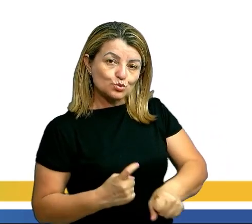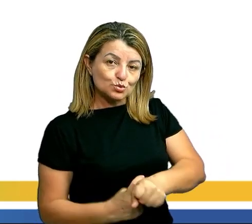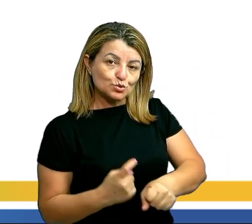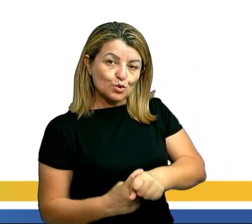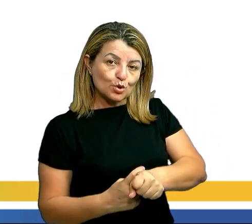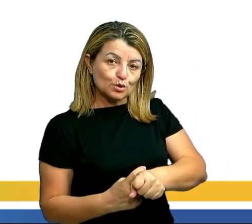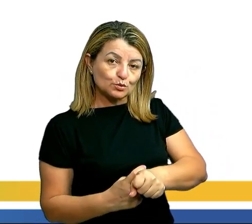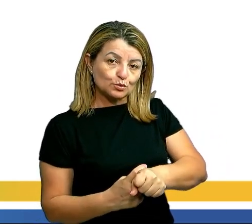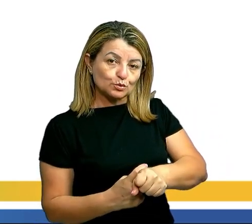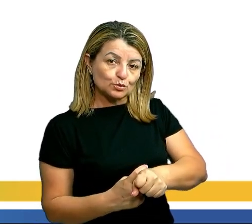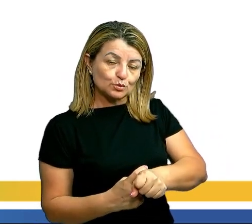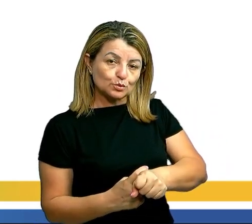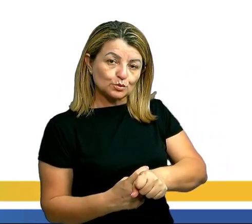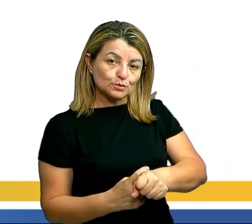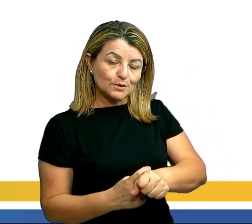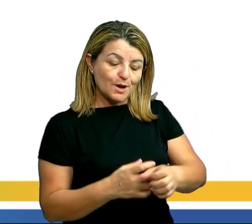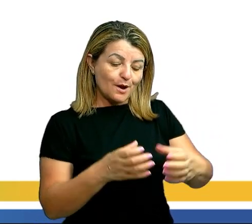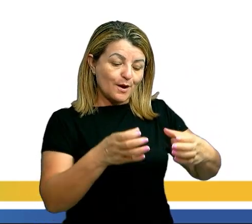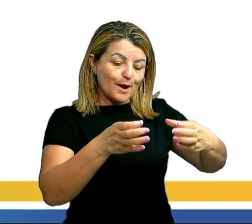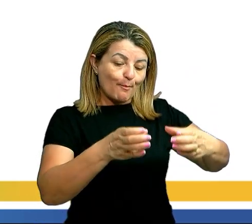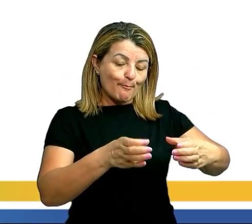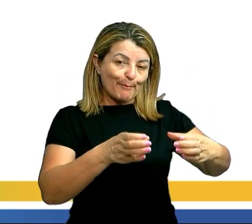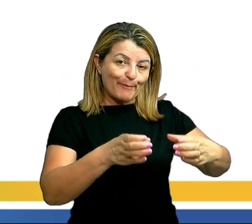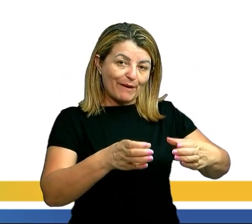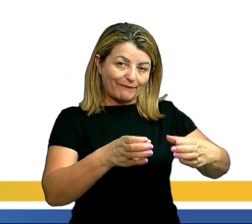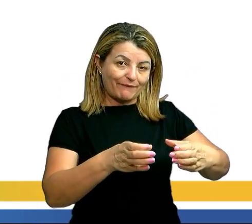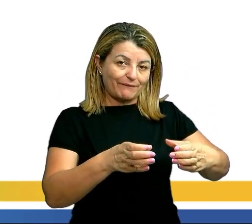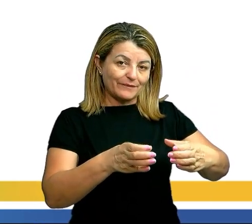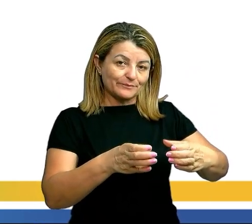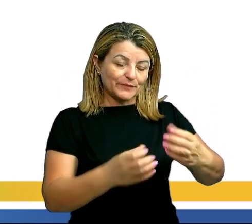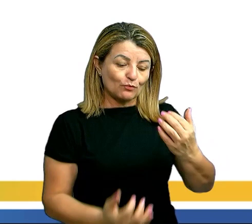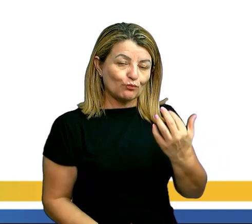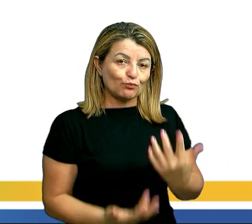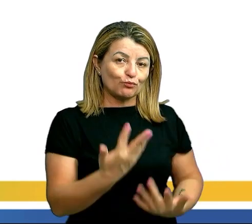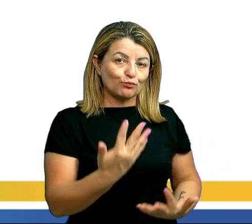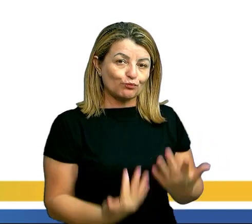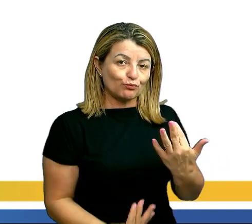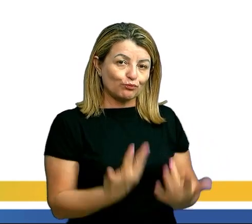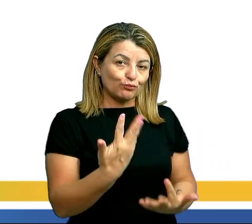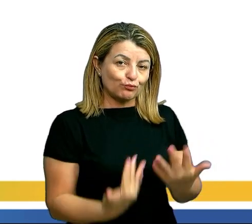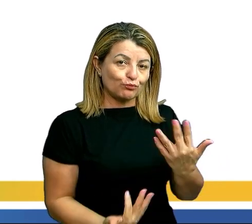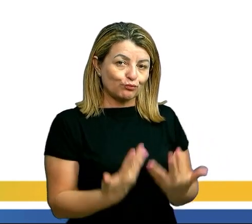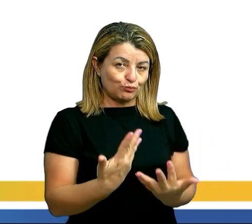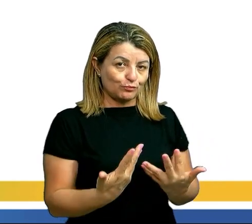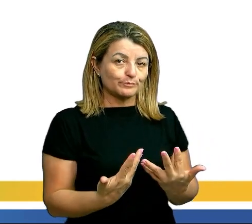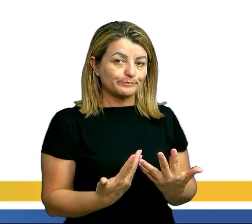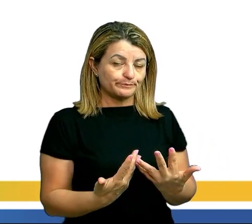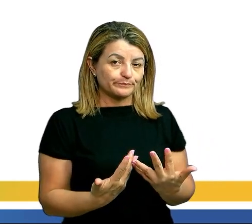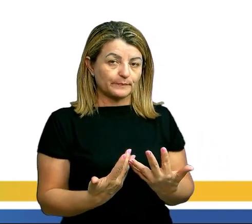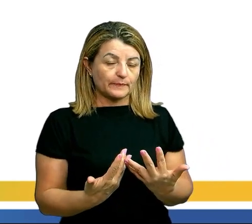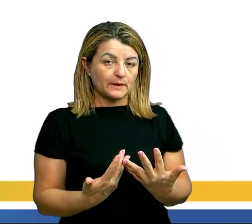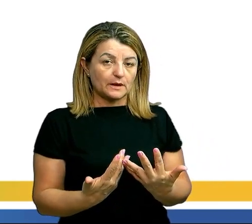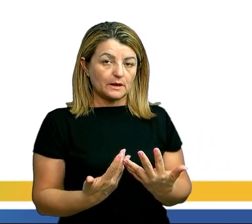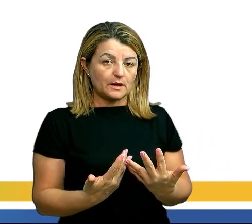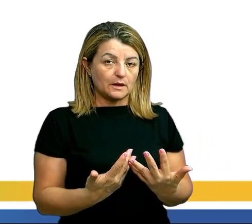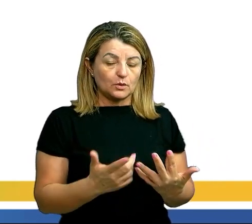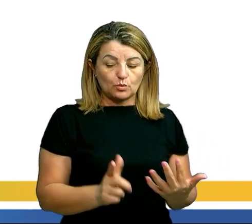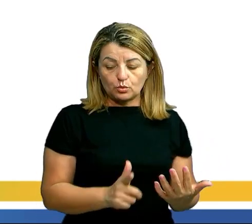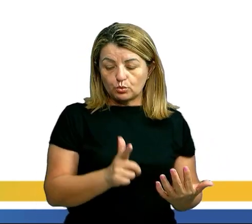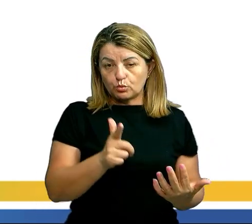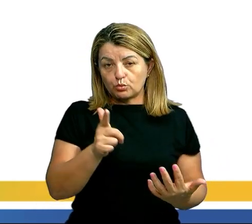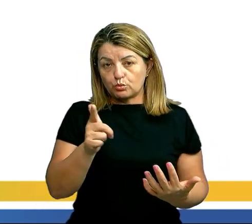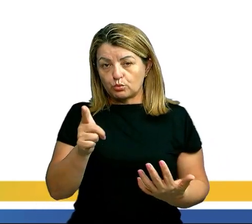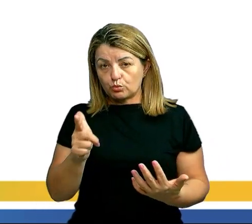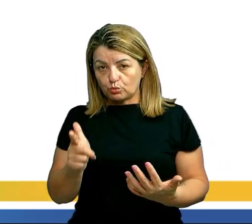suporte, né, que está emergindo calor, emergindo radiação. Já por outro lado, quando